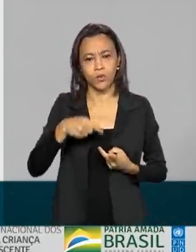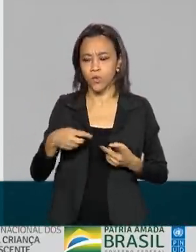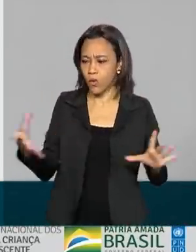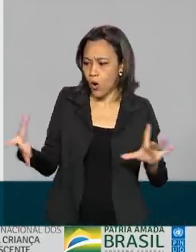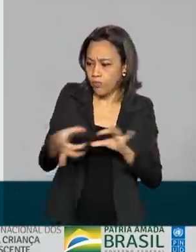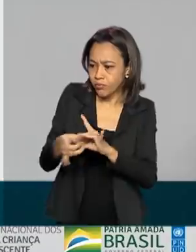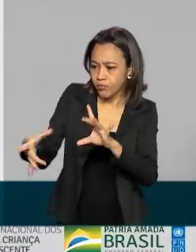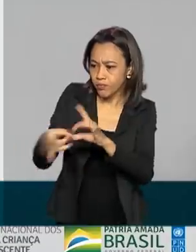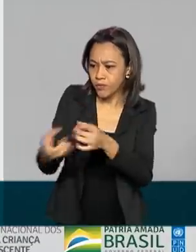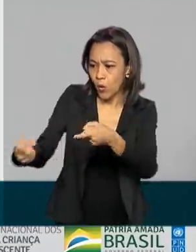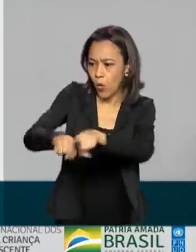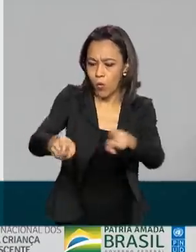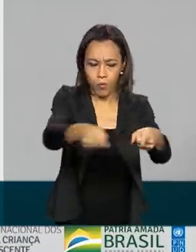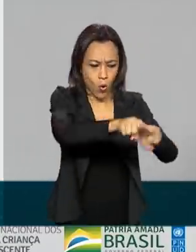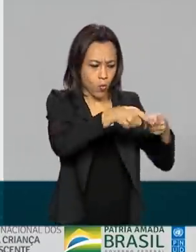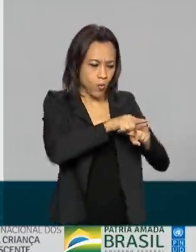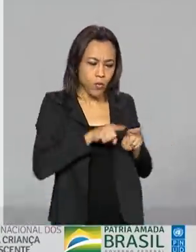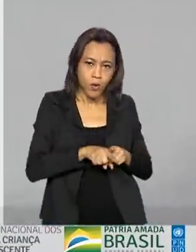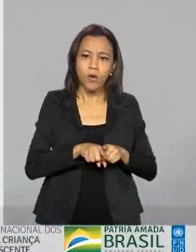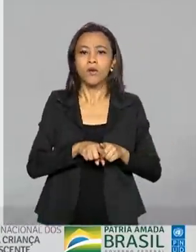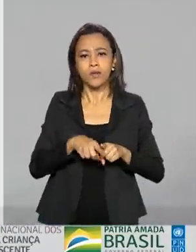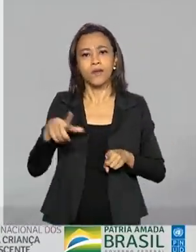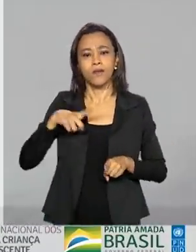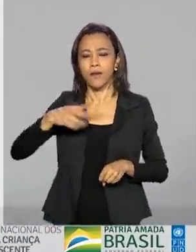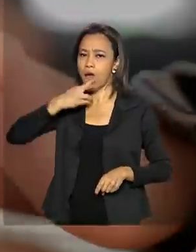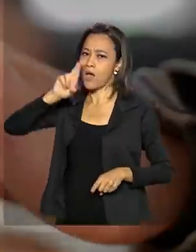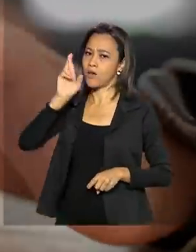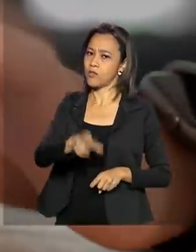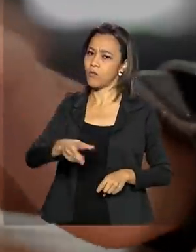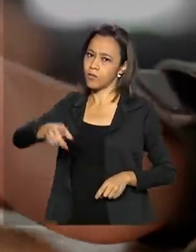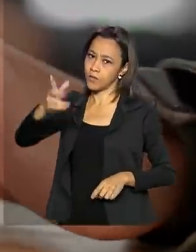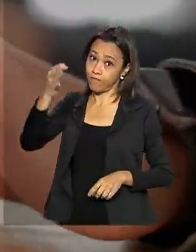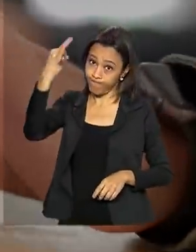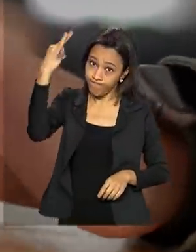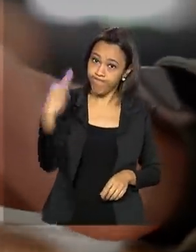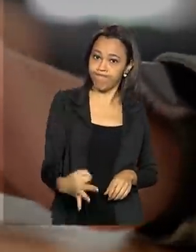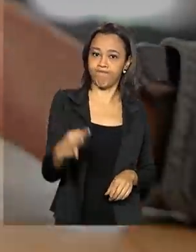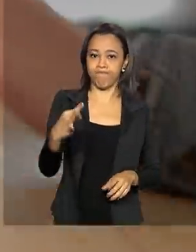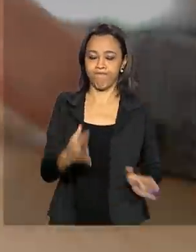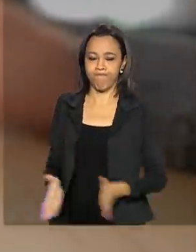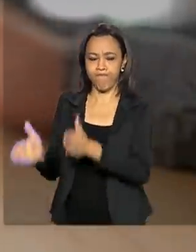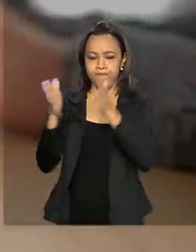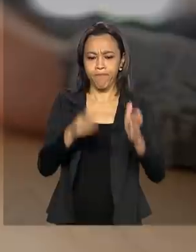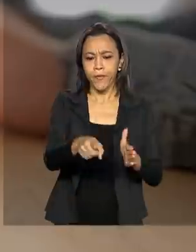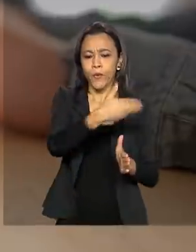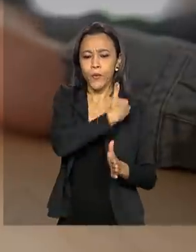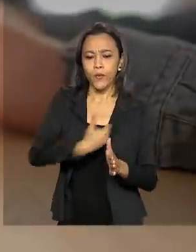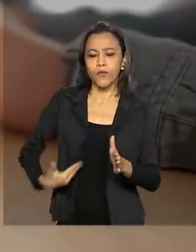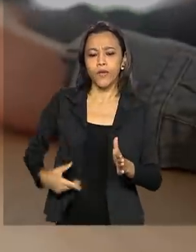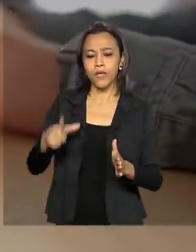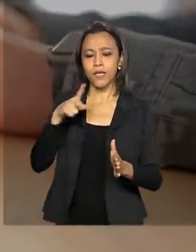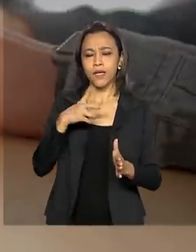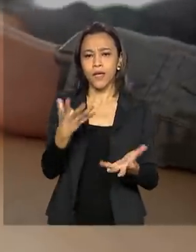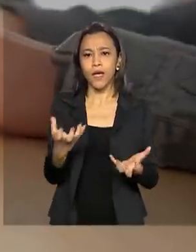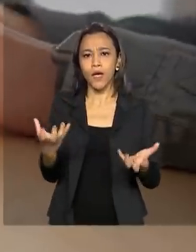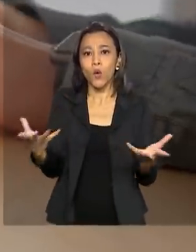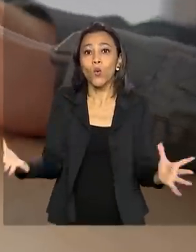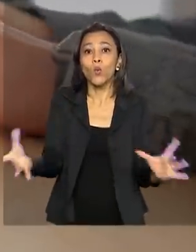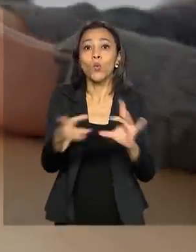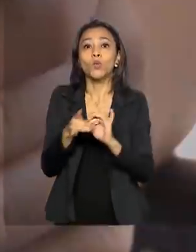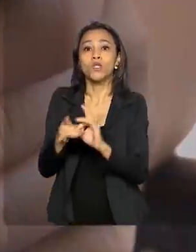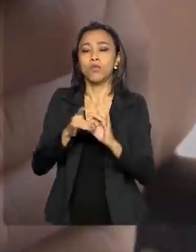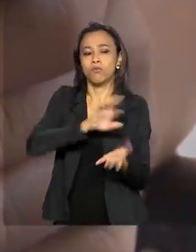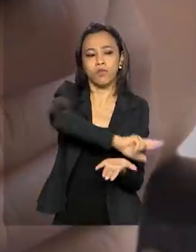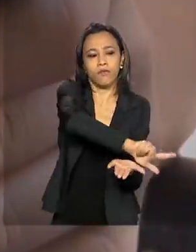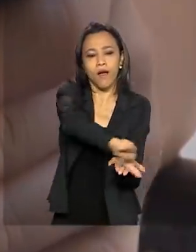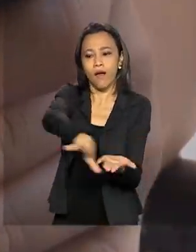e capaz de trazer resultados efetivos. O governo defende a união de todos os atores para enfrentar o problema,